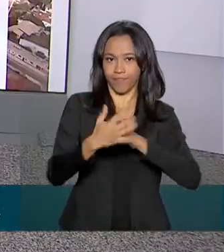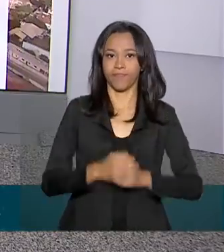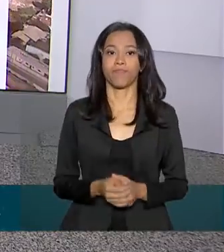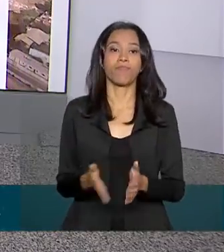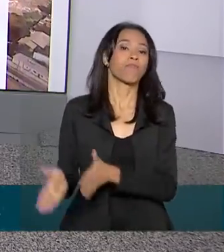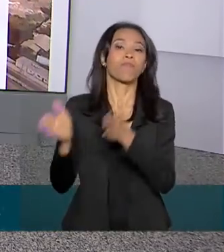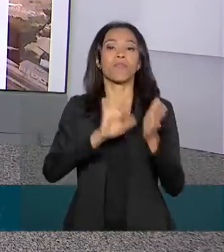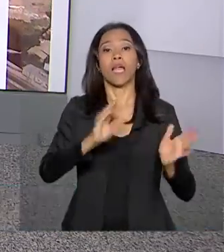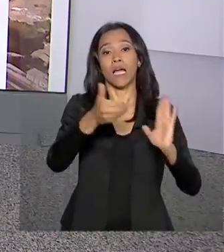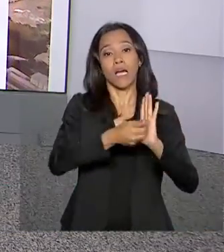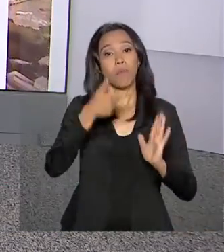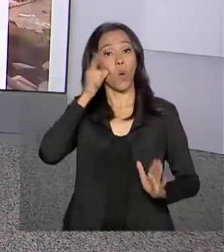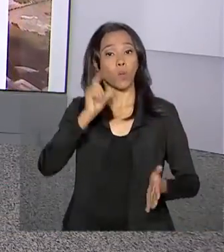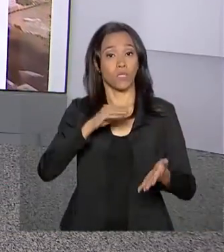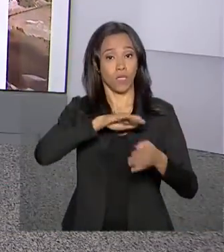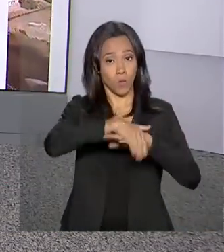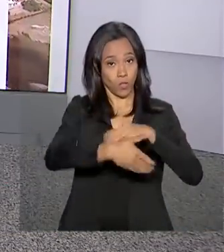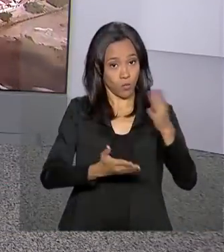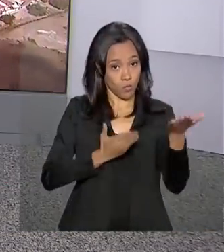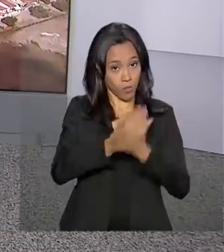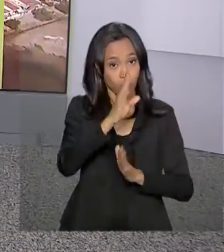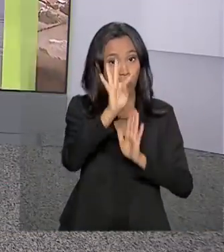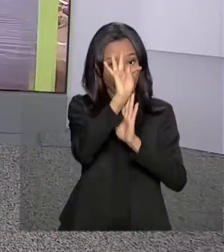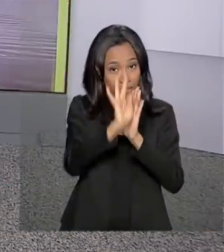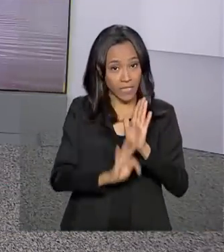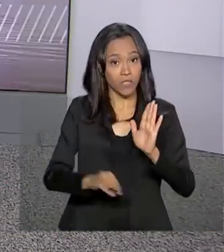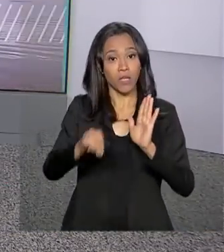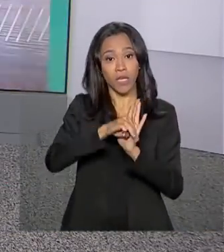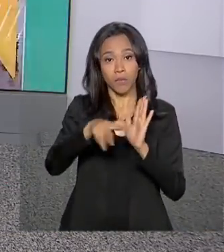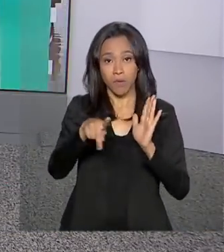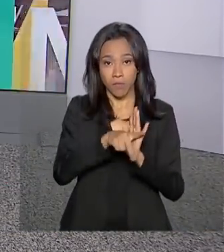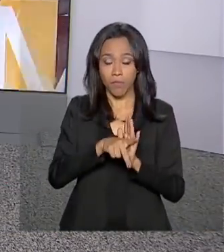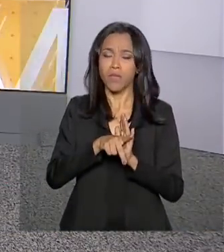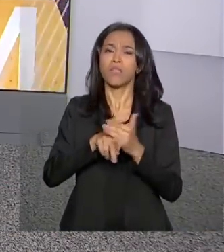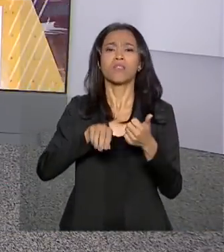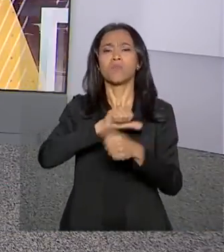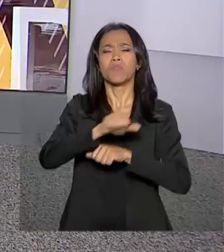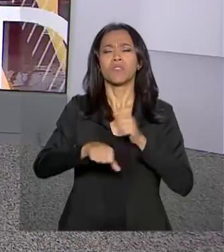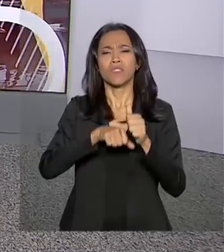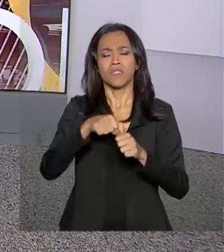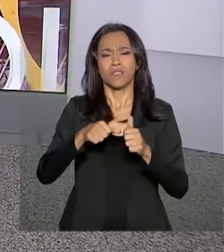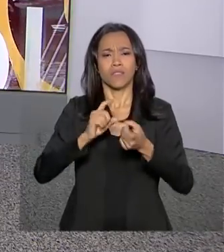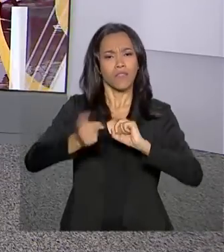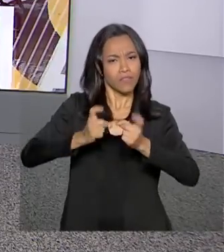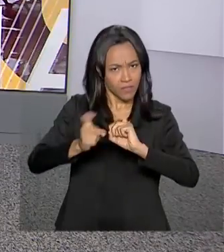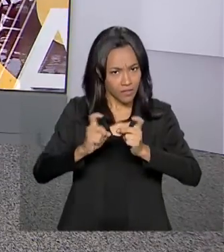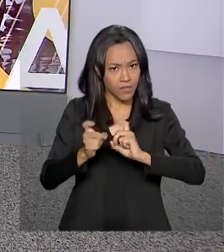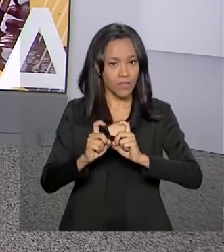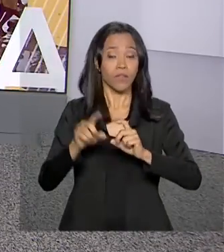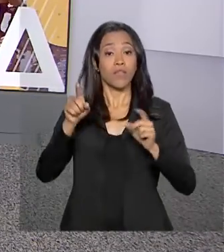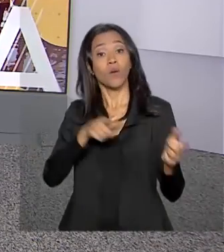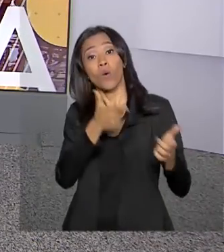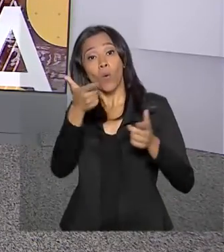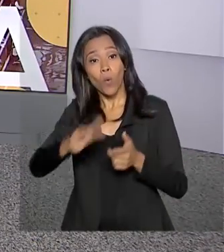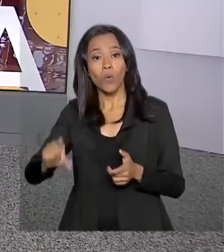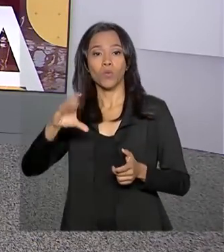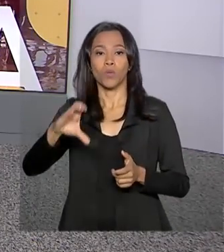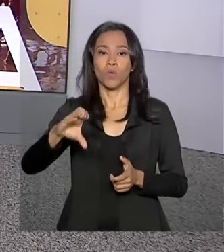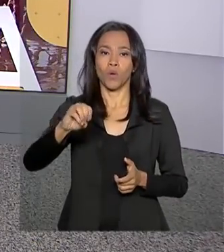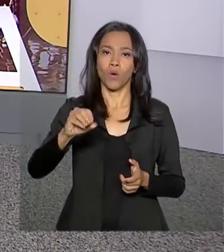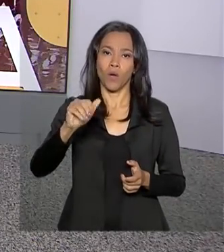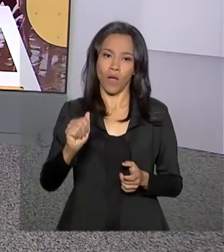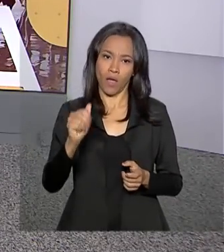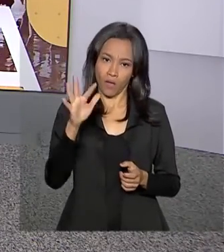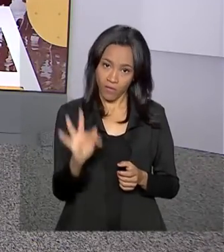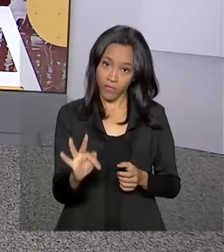A Câmara aprovou ontem à noite o texto base da medida provisória da reforma administrativa. O COAF, que é o Conselho de Controle de Atividades